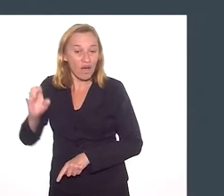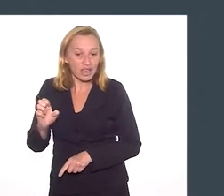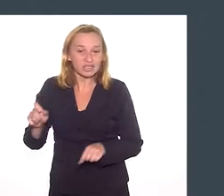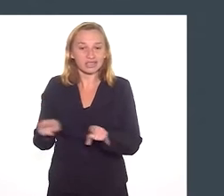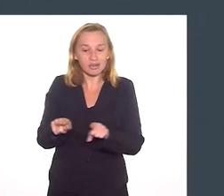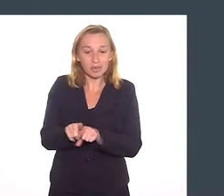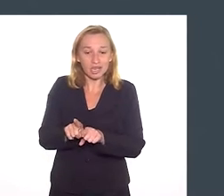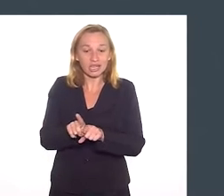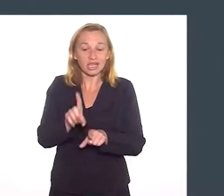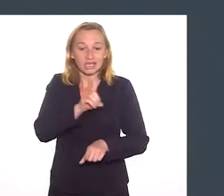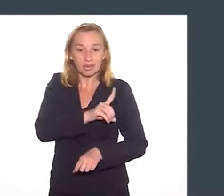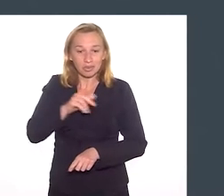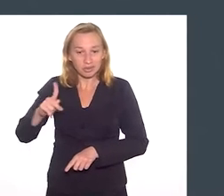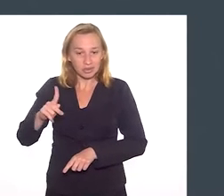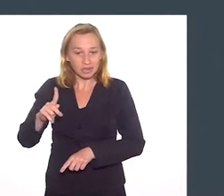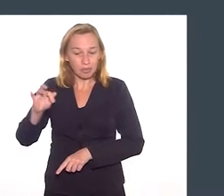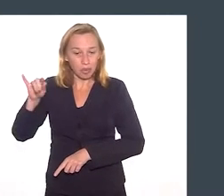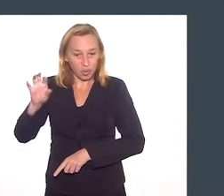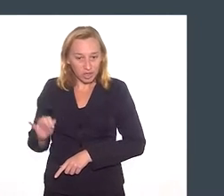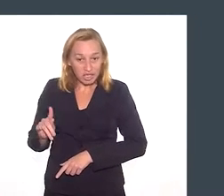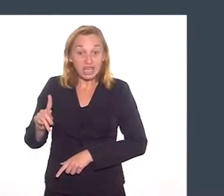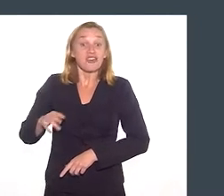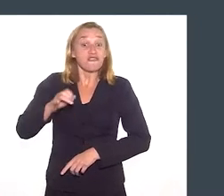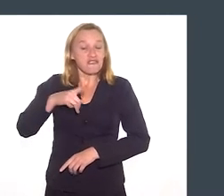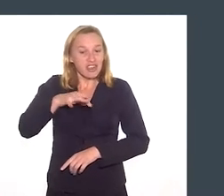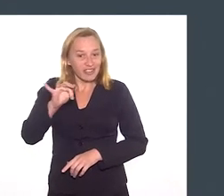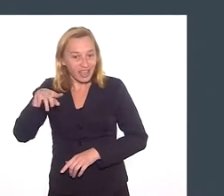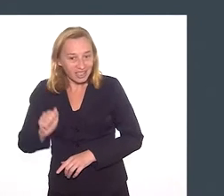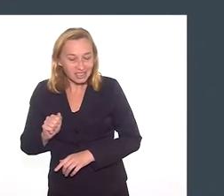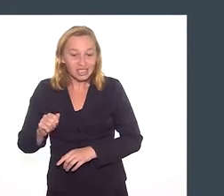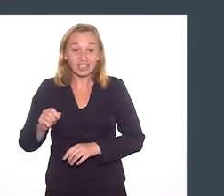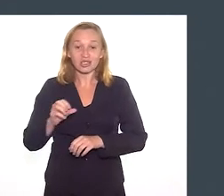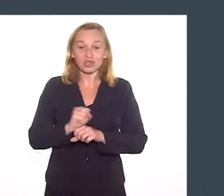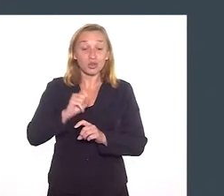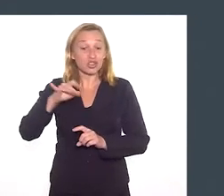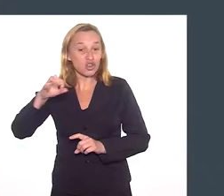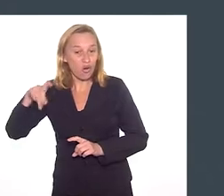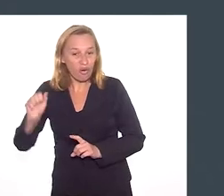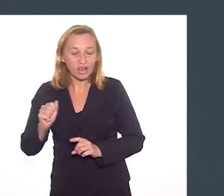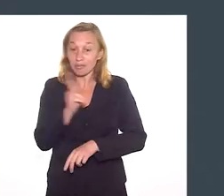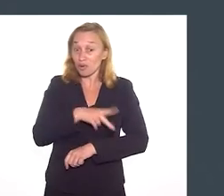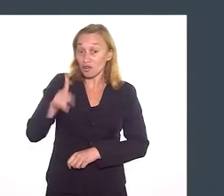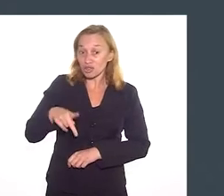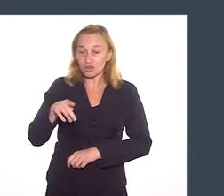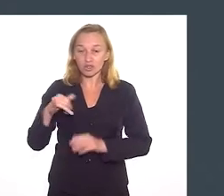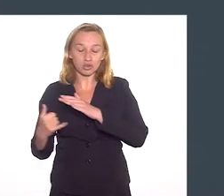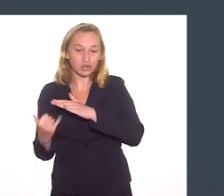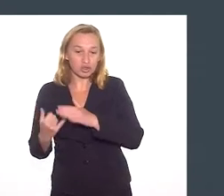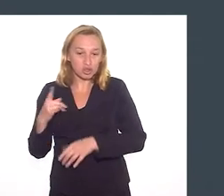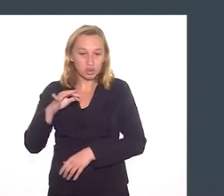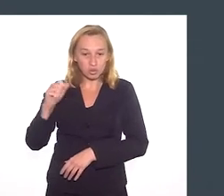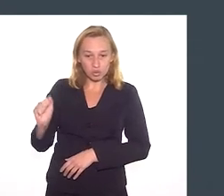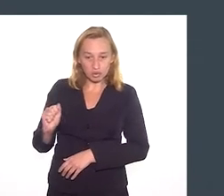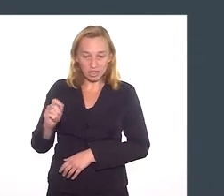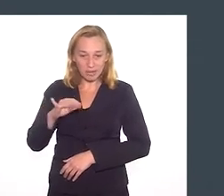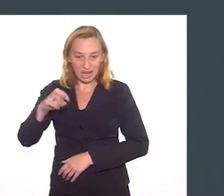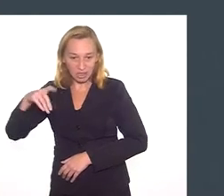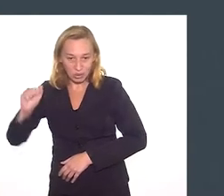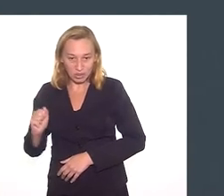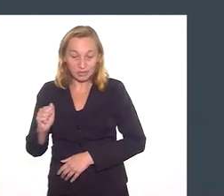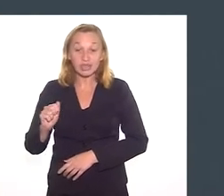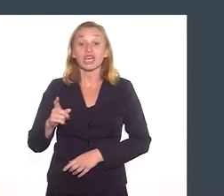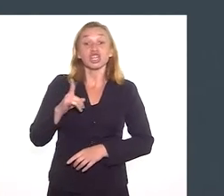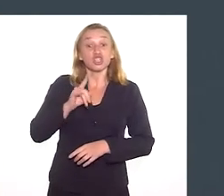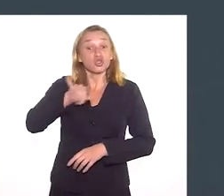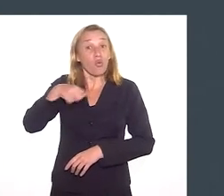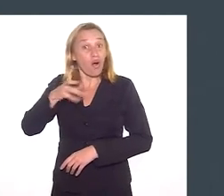professora da UERJ e do Departamento de História da PUC. Fernanda de Moraes Ribeiro, socióloga, professora do Instituto de